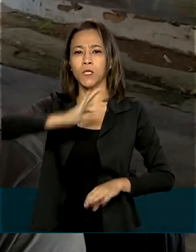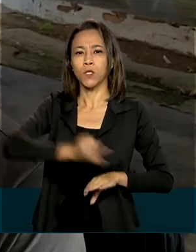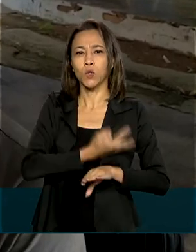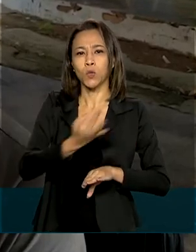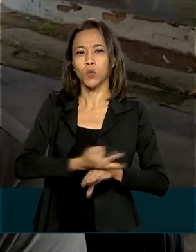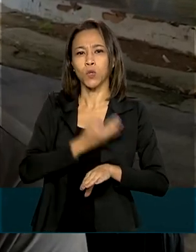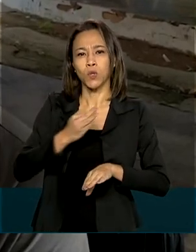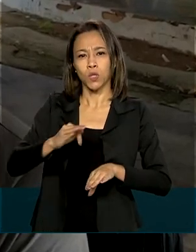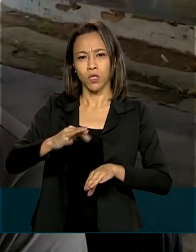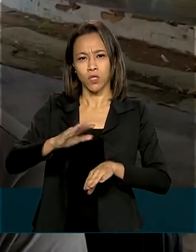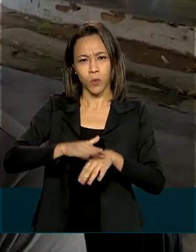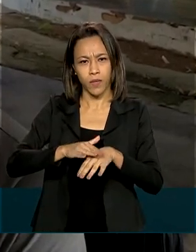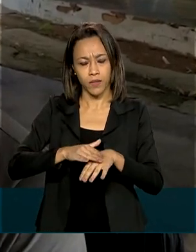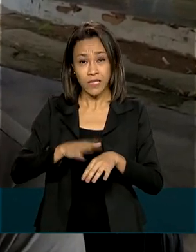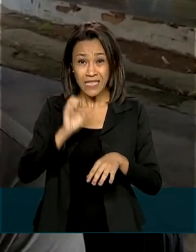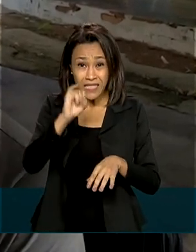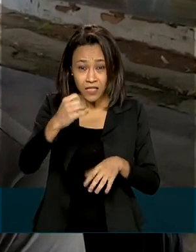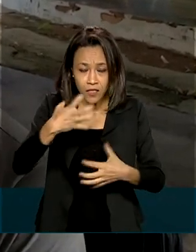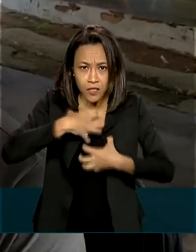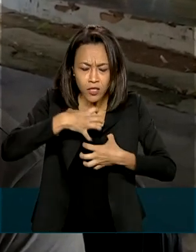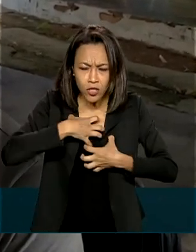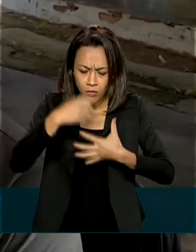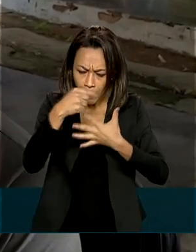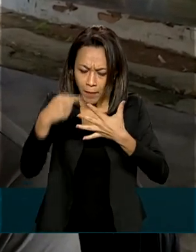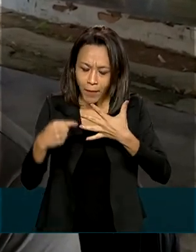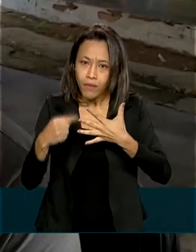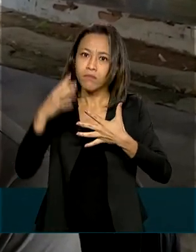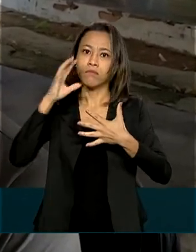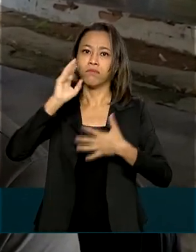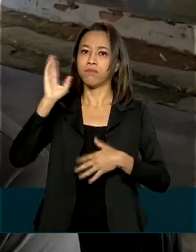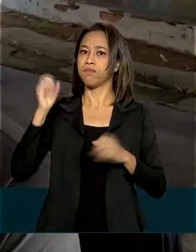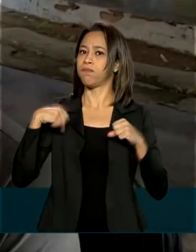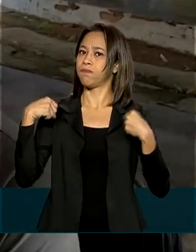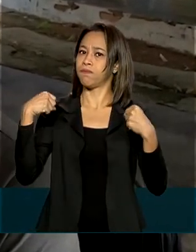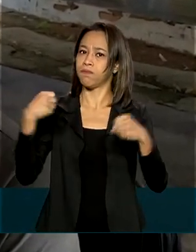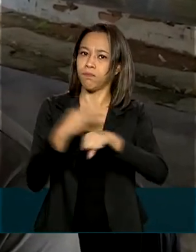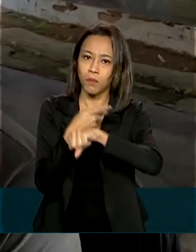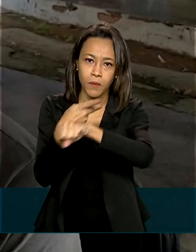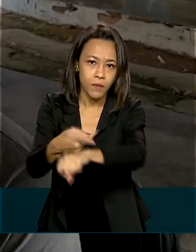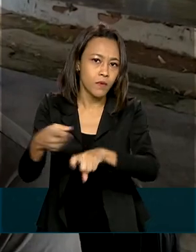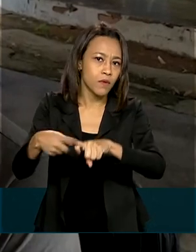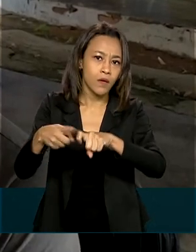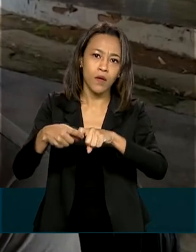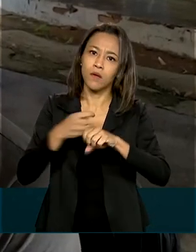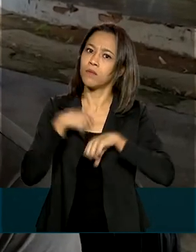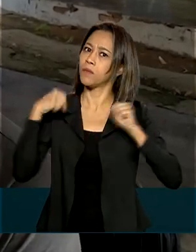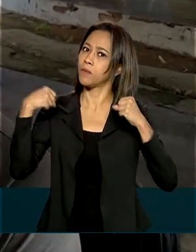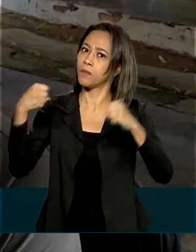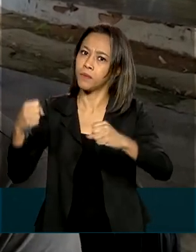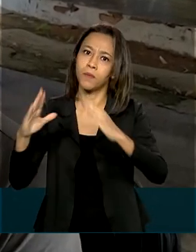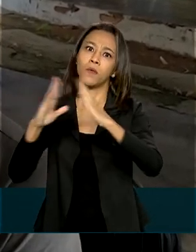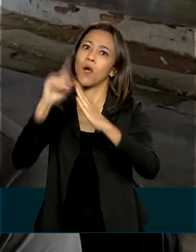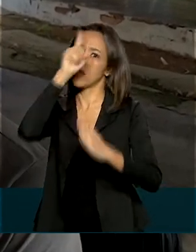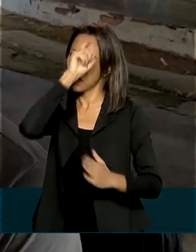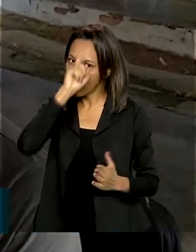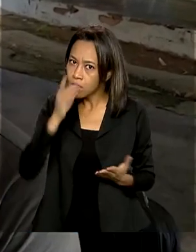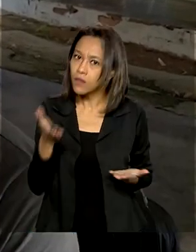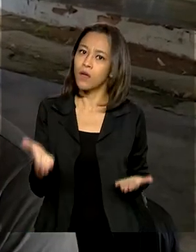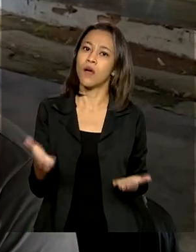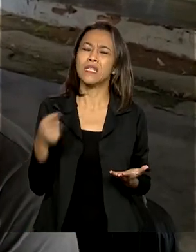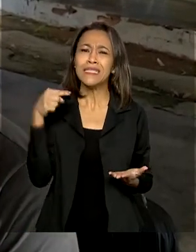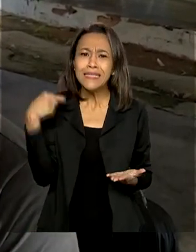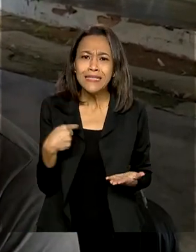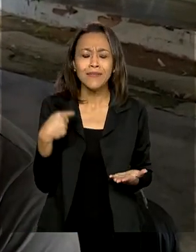sentir sintomas, procura orientação médica, procura porto de saúde. Isso é a melhor forma de